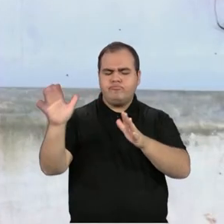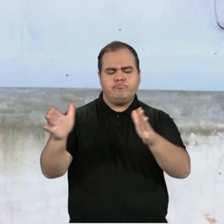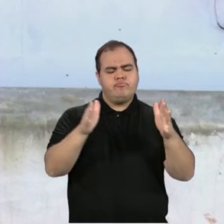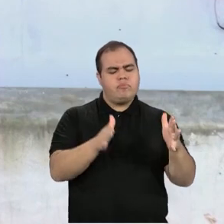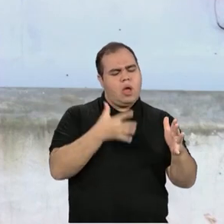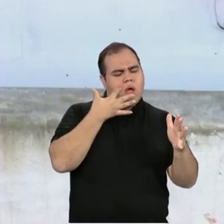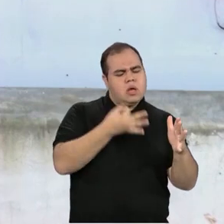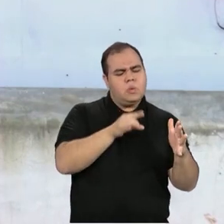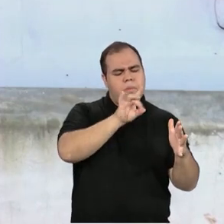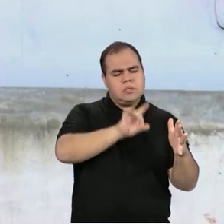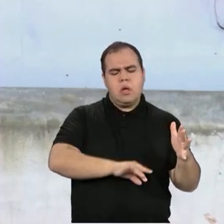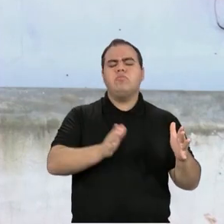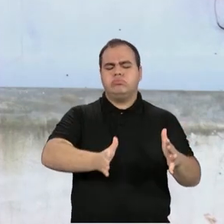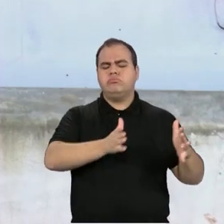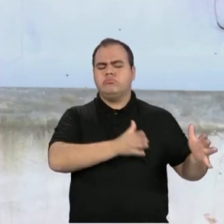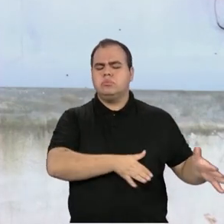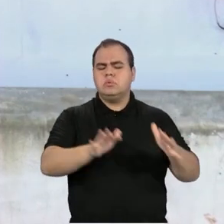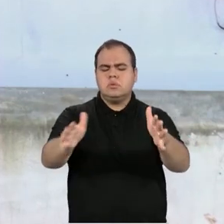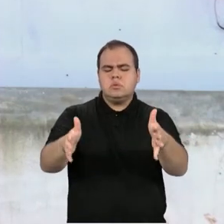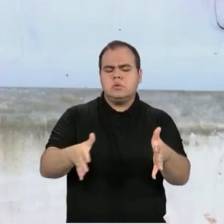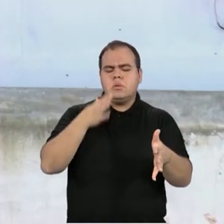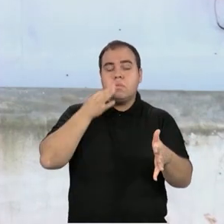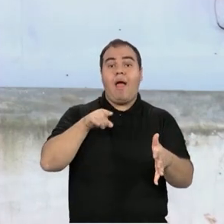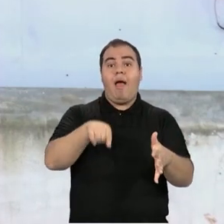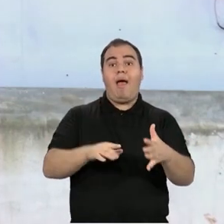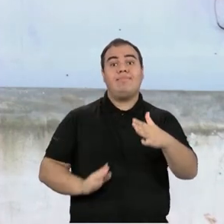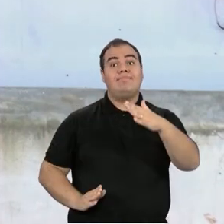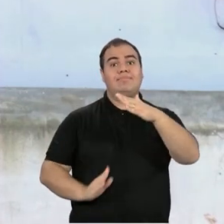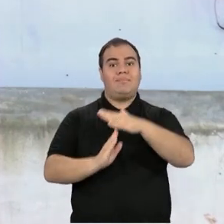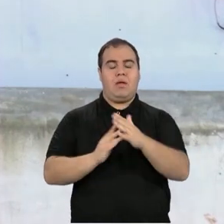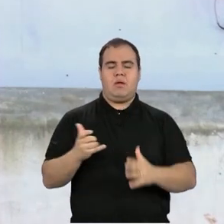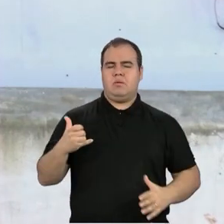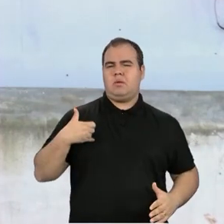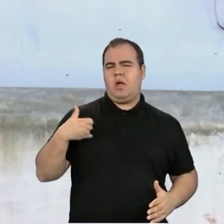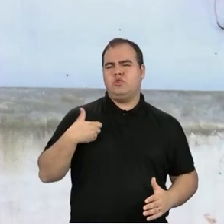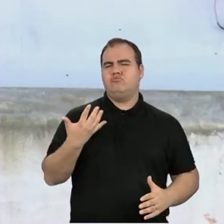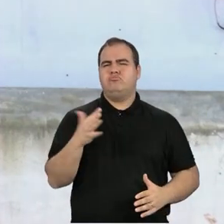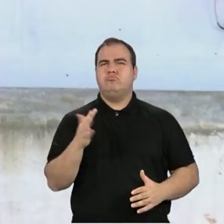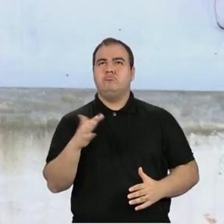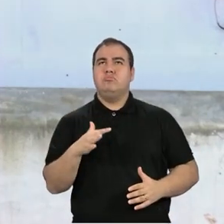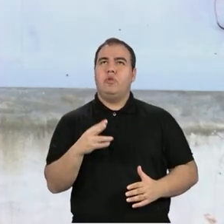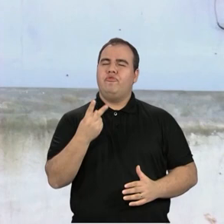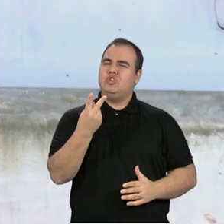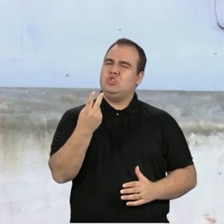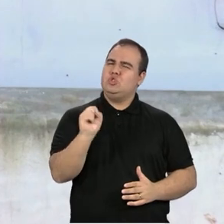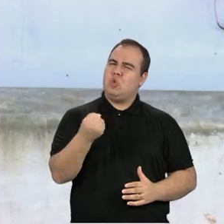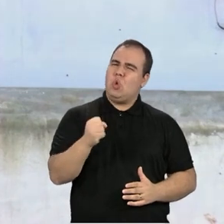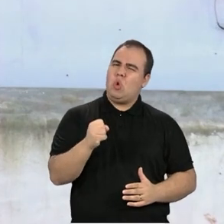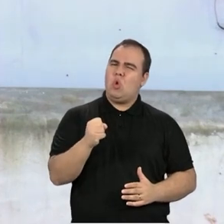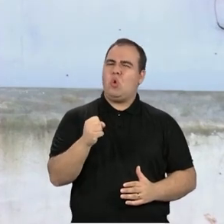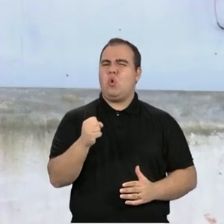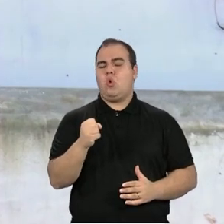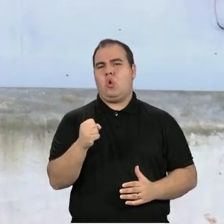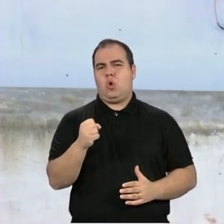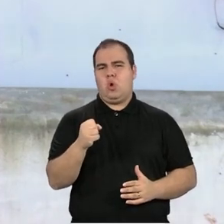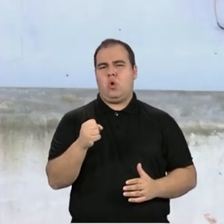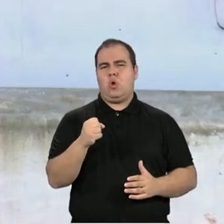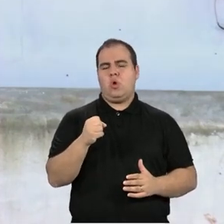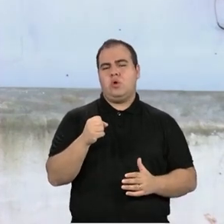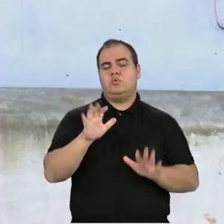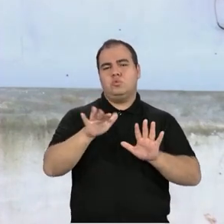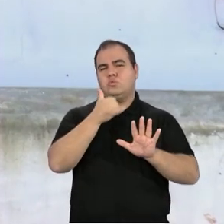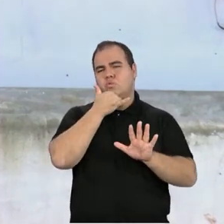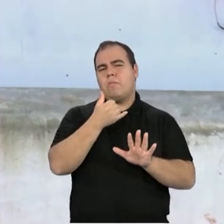vários processos até ele completar a fase dele na faixa de 28 a 29 quilos, onde eles são